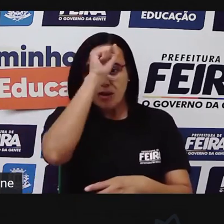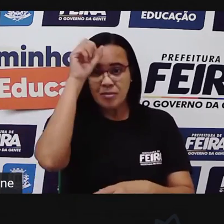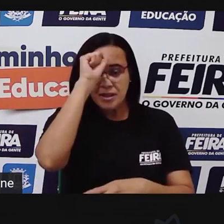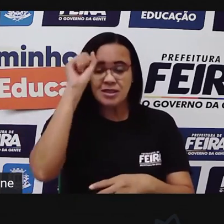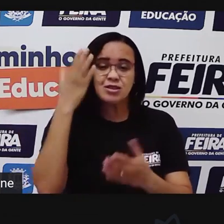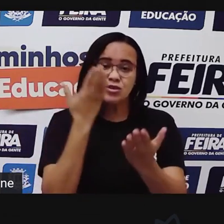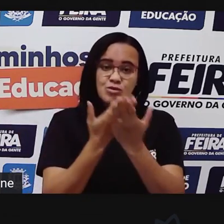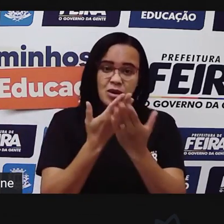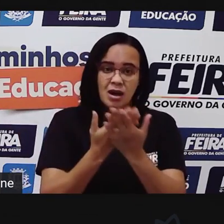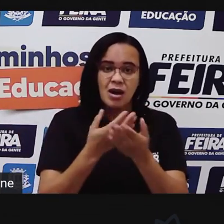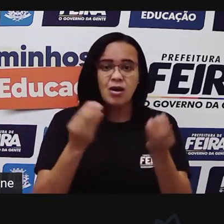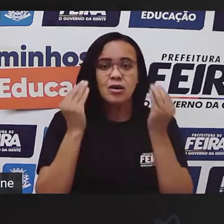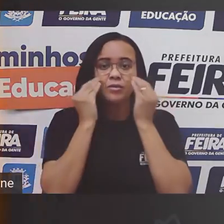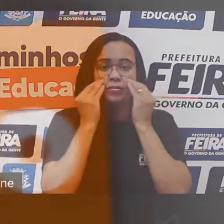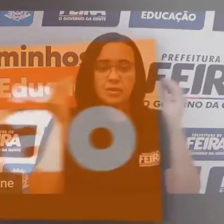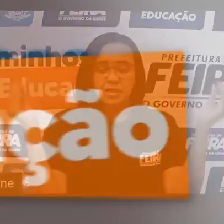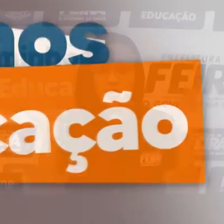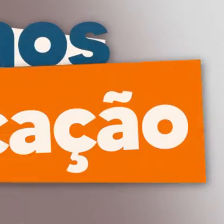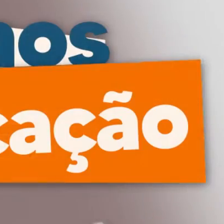e até mais. Tchau, tchau.